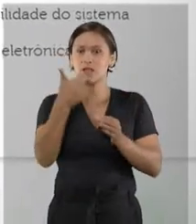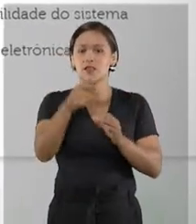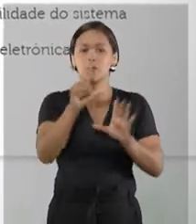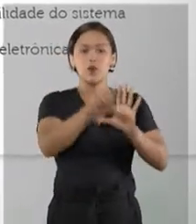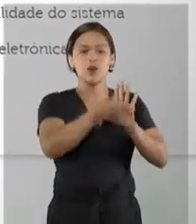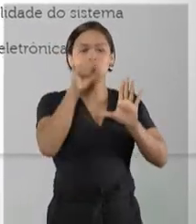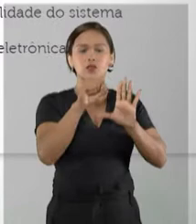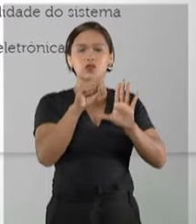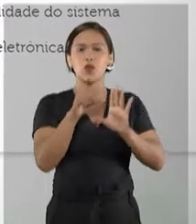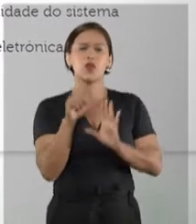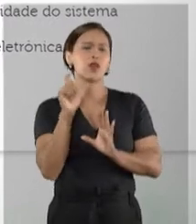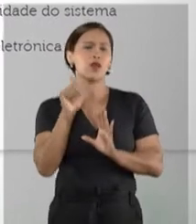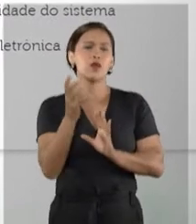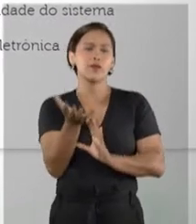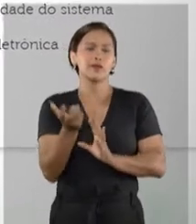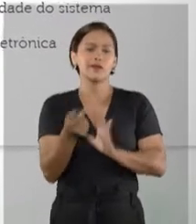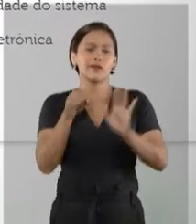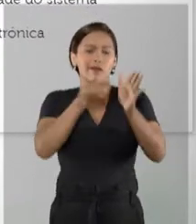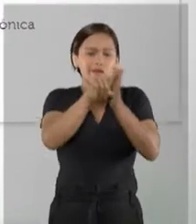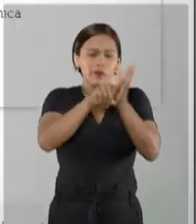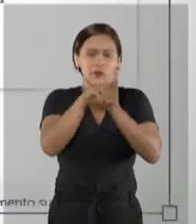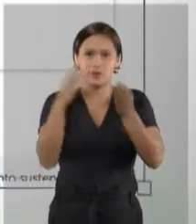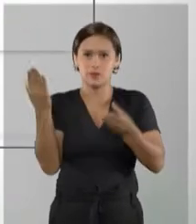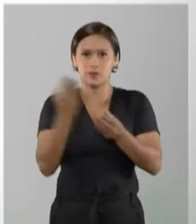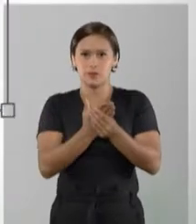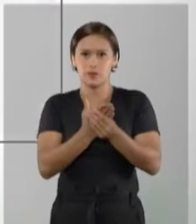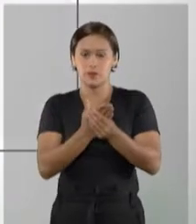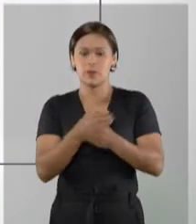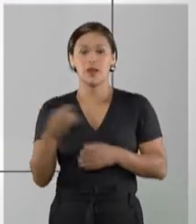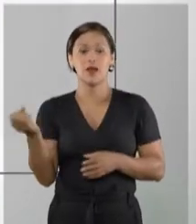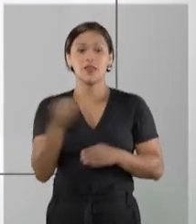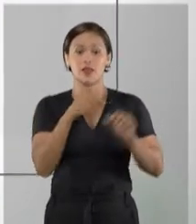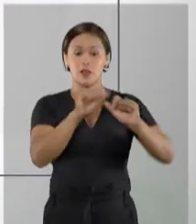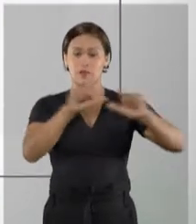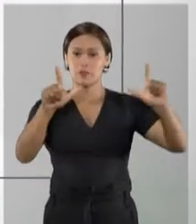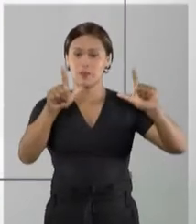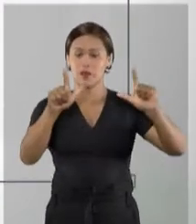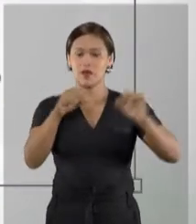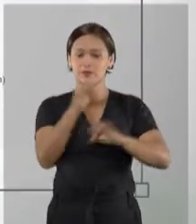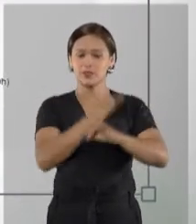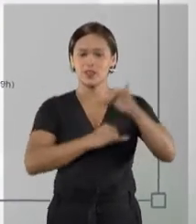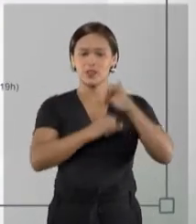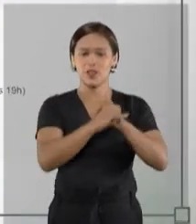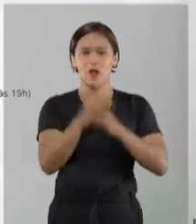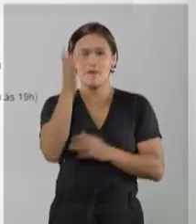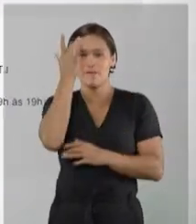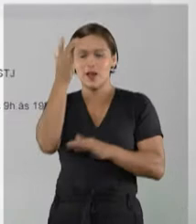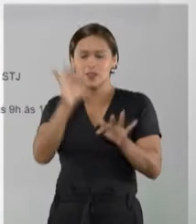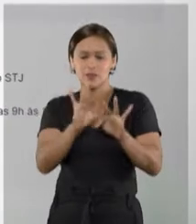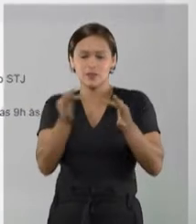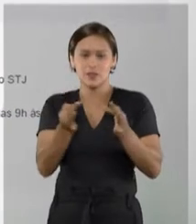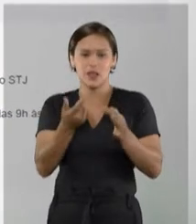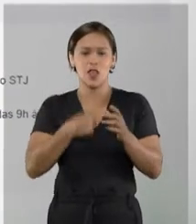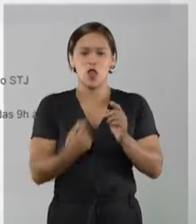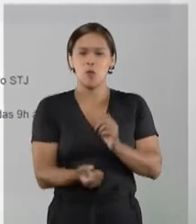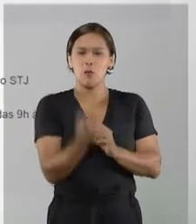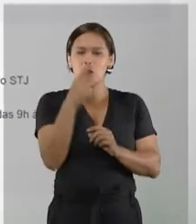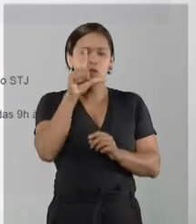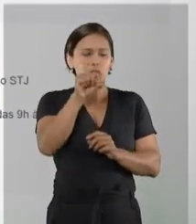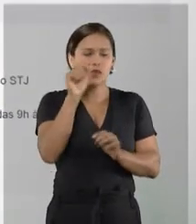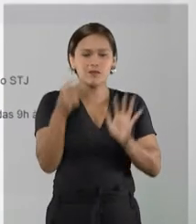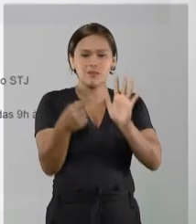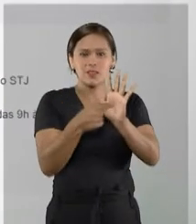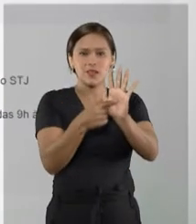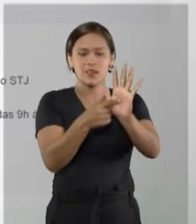e em seguida selecionar a opção Consulta Processual. Na nova página, a navegação foi simplificada. Com poucos